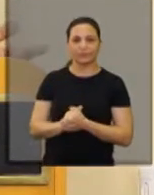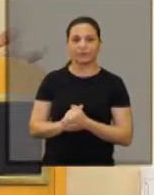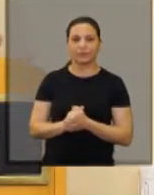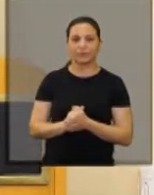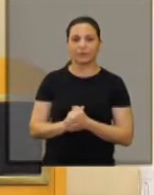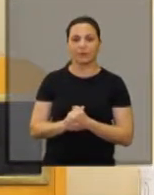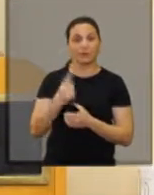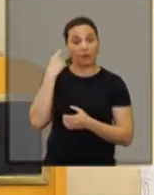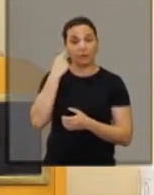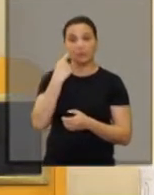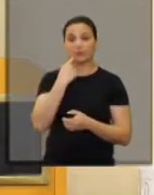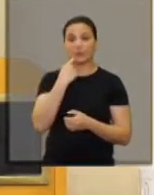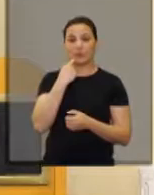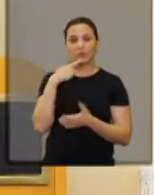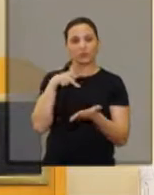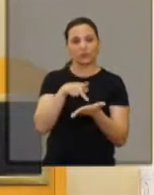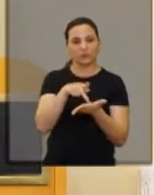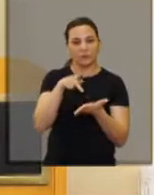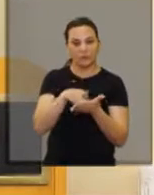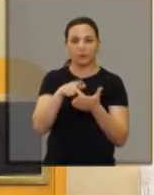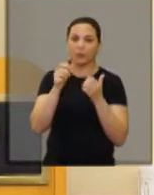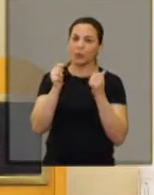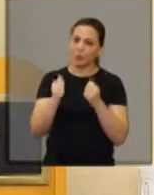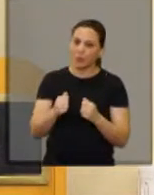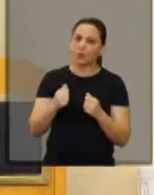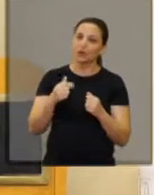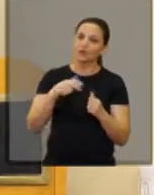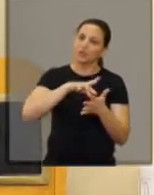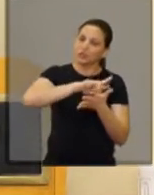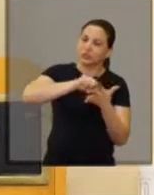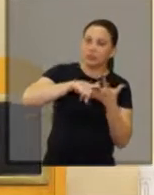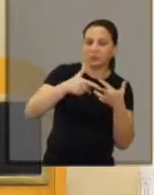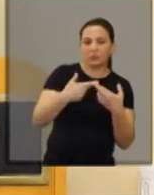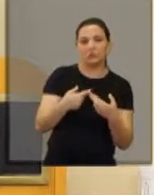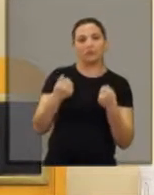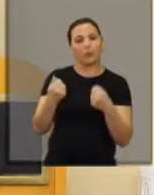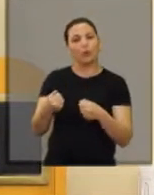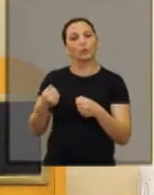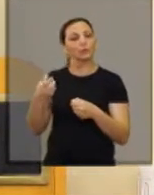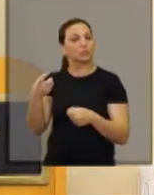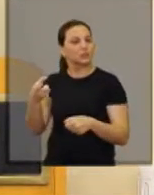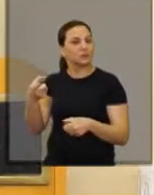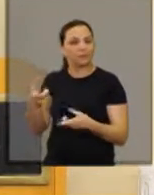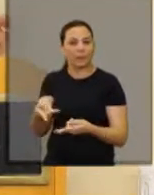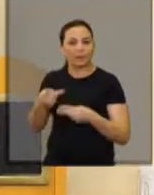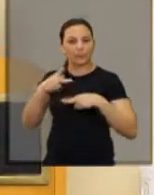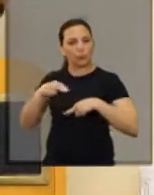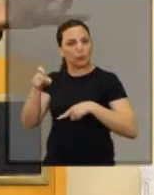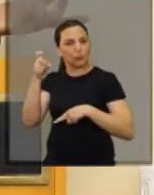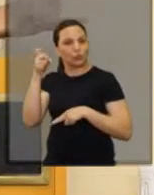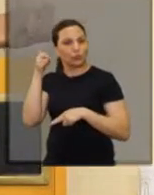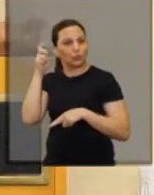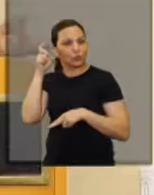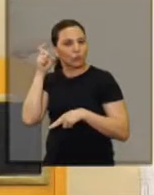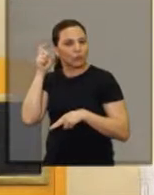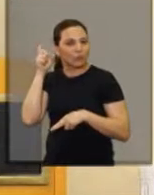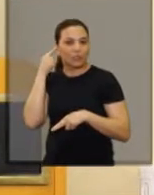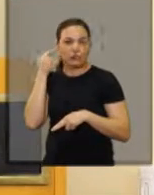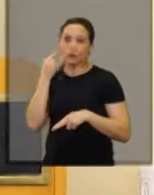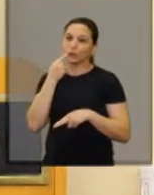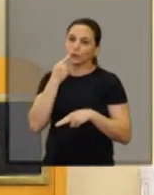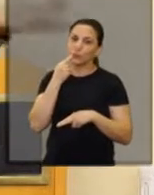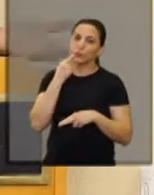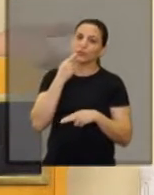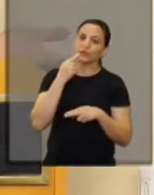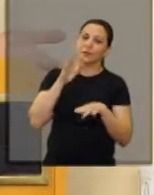Então, a surdez pode ser causada por diversos fatores, em alguns casos ela é reversível,